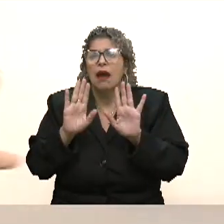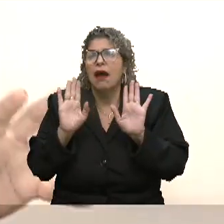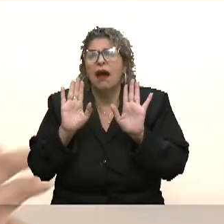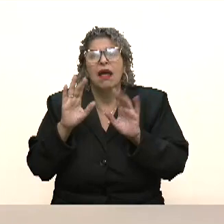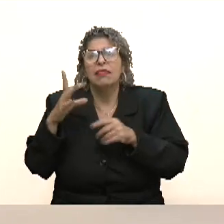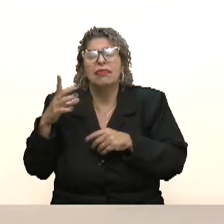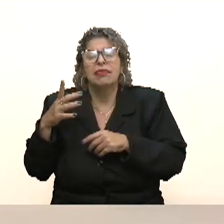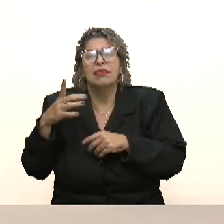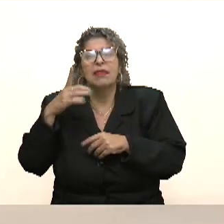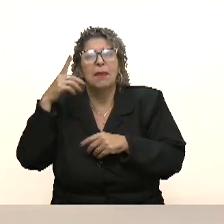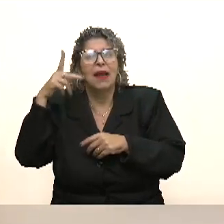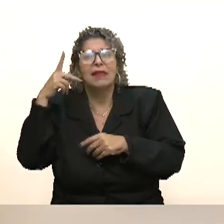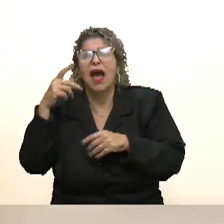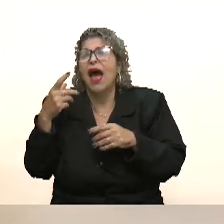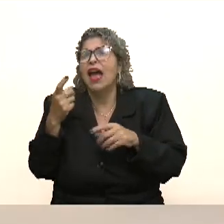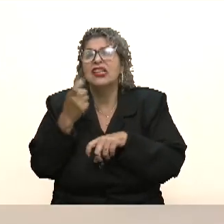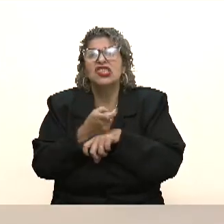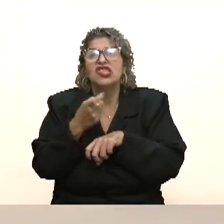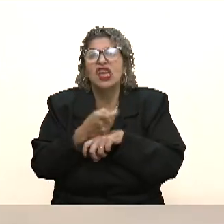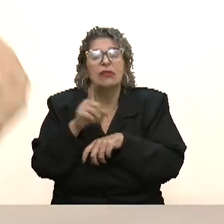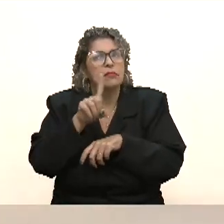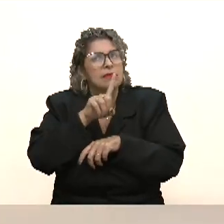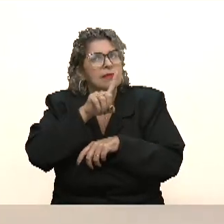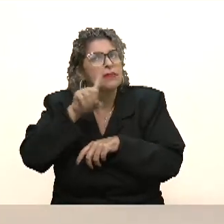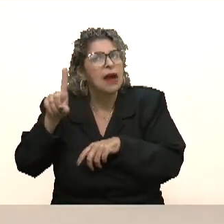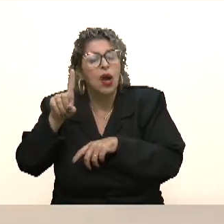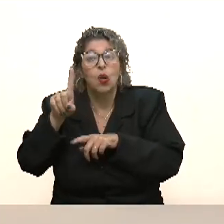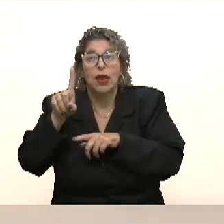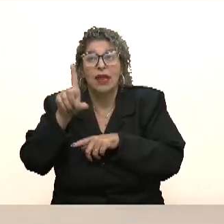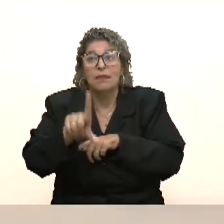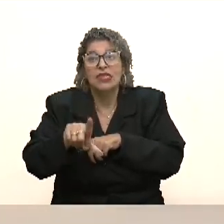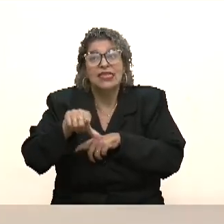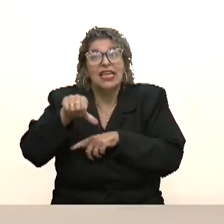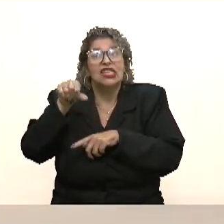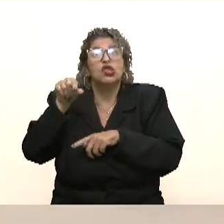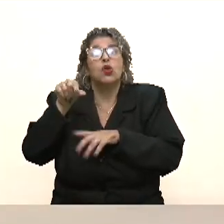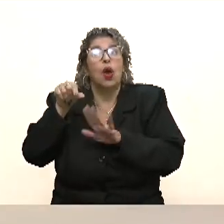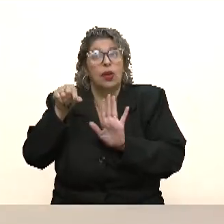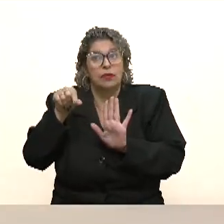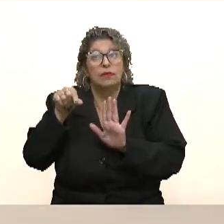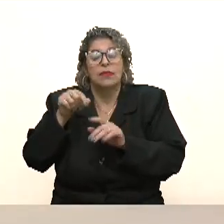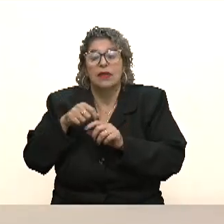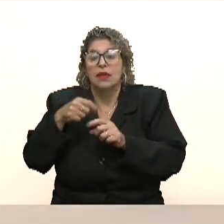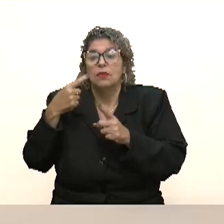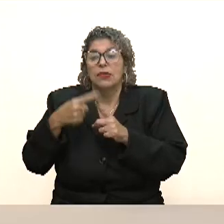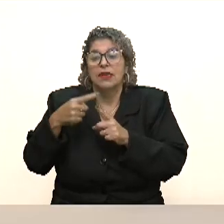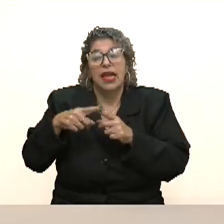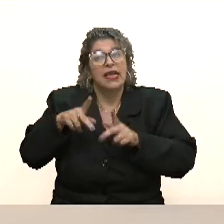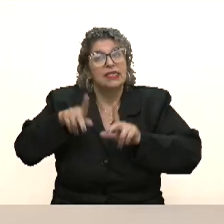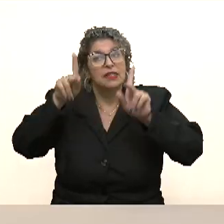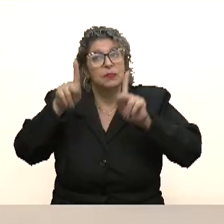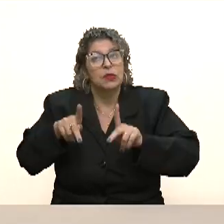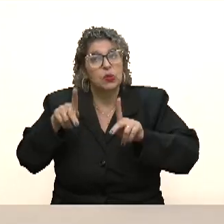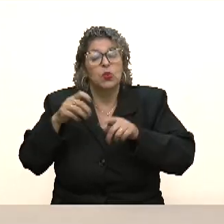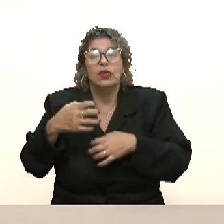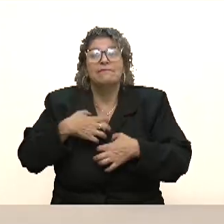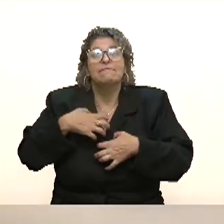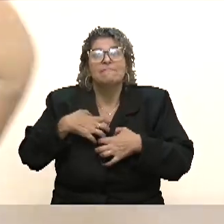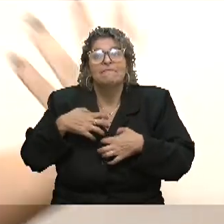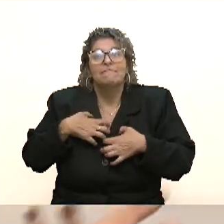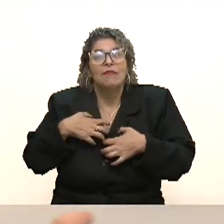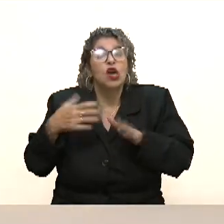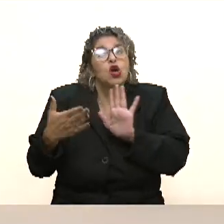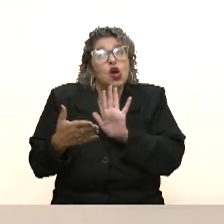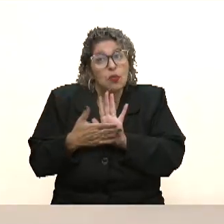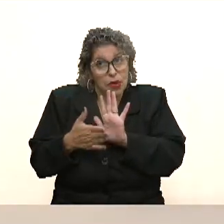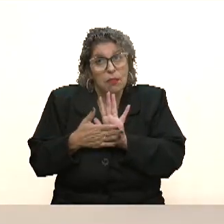eleitoral, ele é muito chato, mas ele é um momento muito decisório, né? Para te ver como que essas pessoas, elas vão reagir, né? Com que